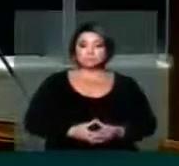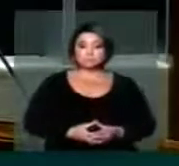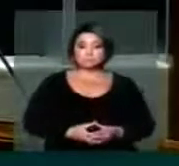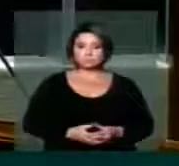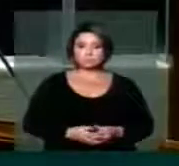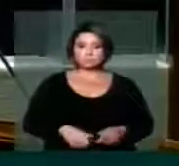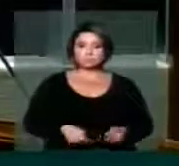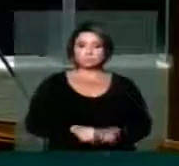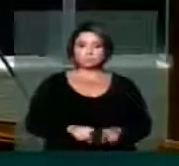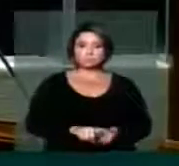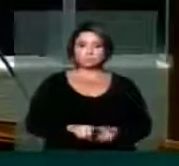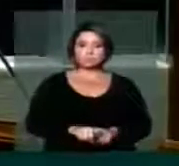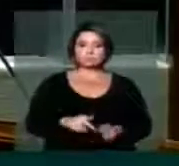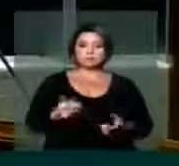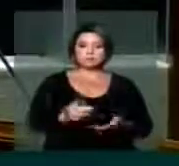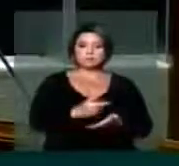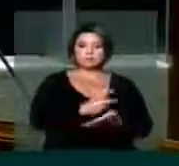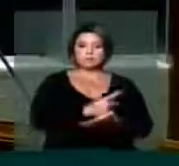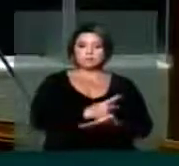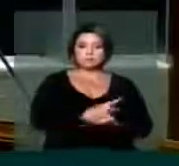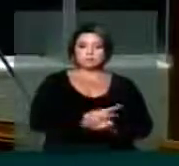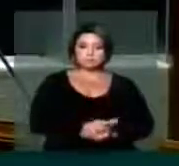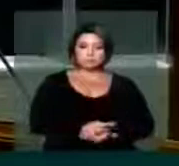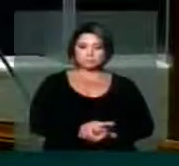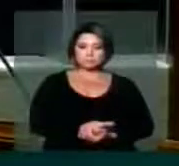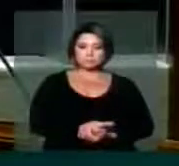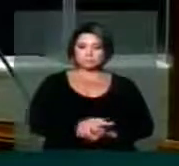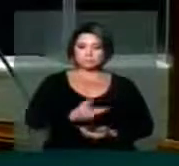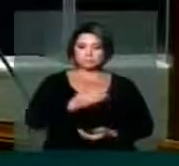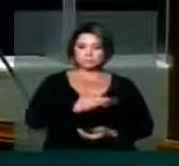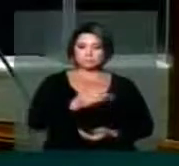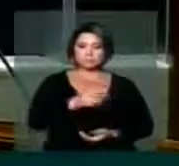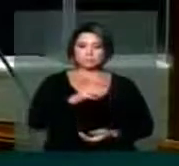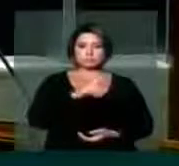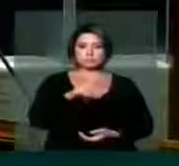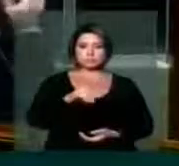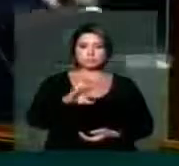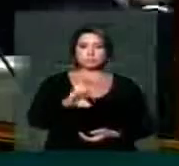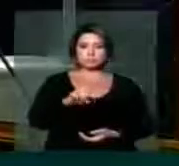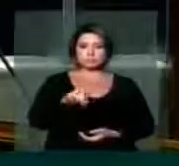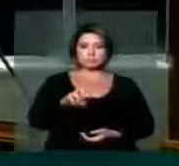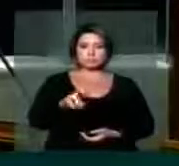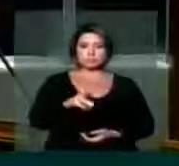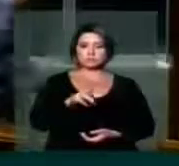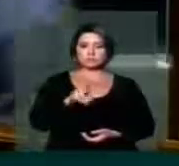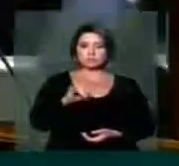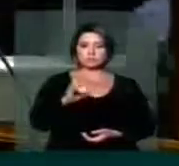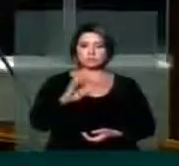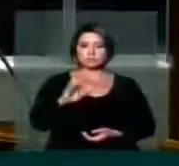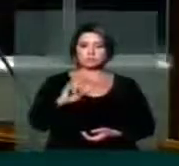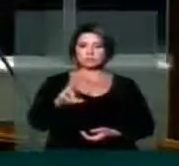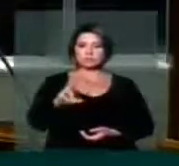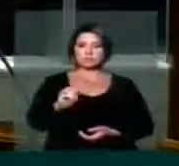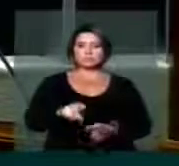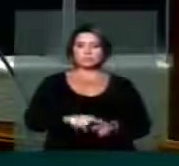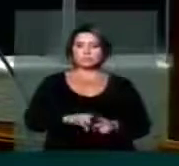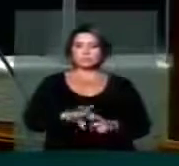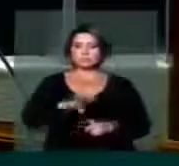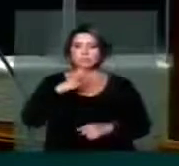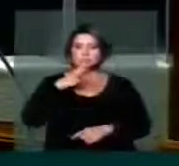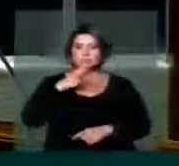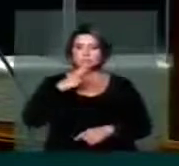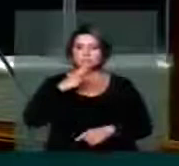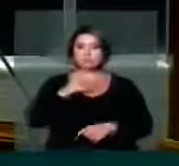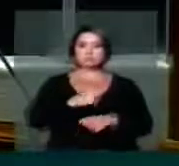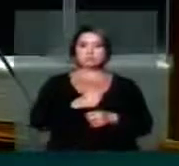em relação ao falecimento do nosso colega Zezel Ribeiro. Eu particularmente conheço o Zezel